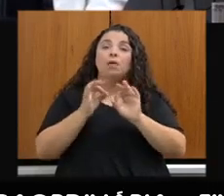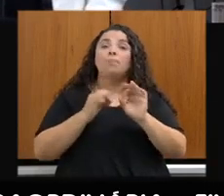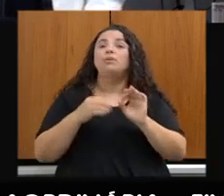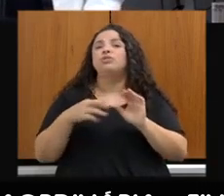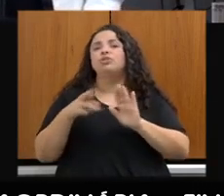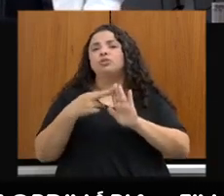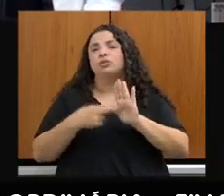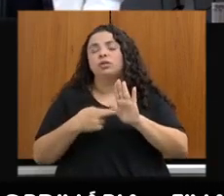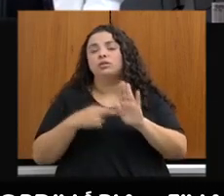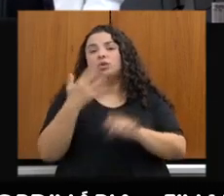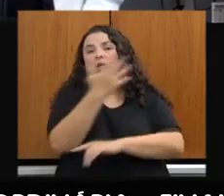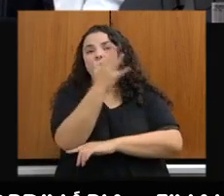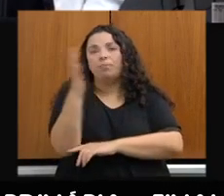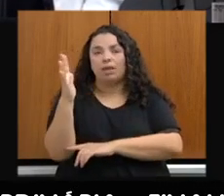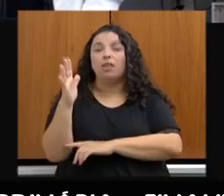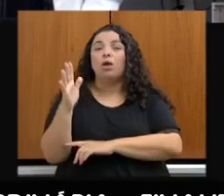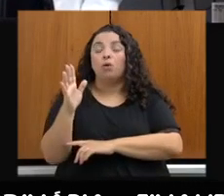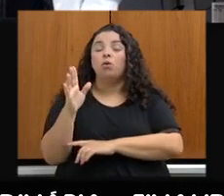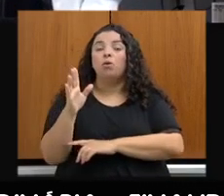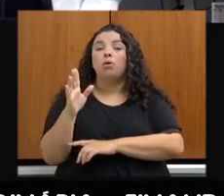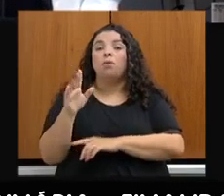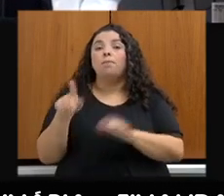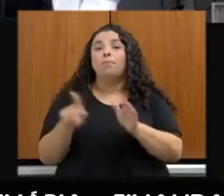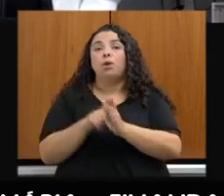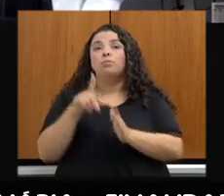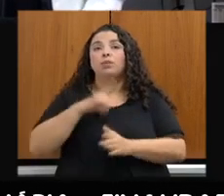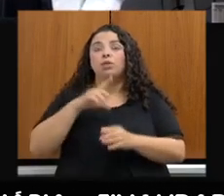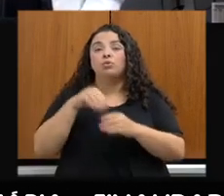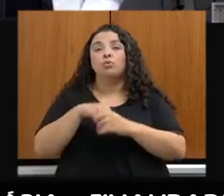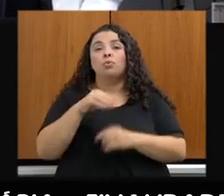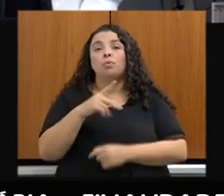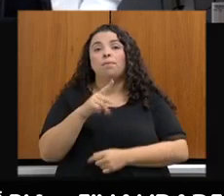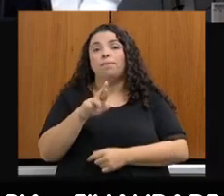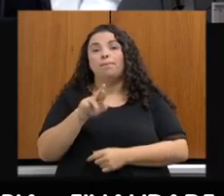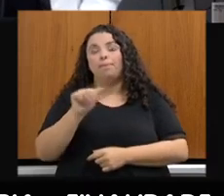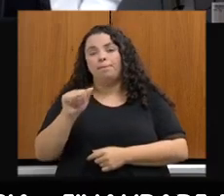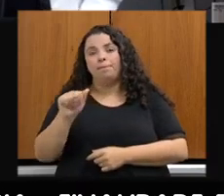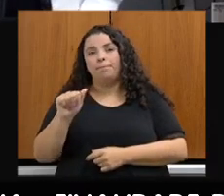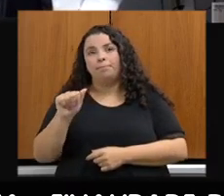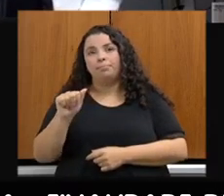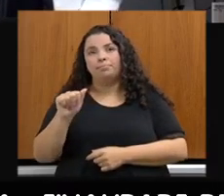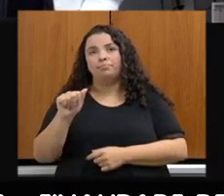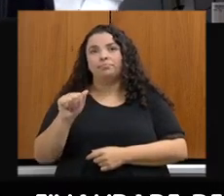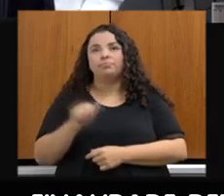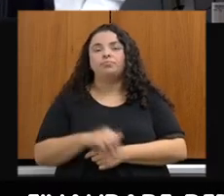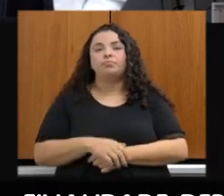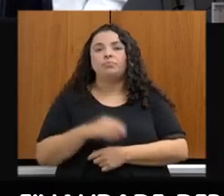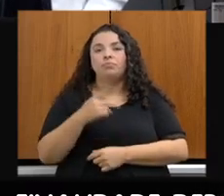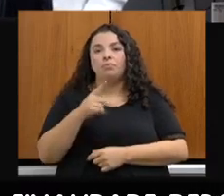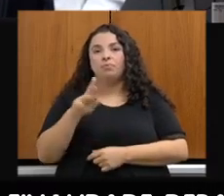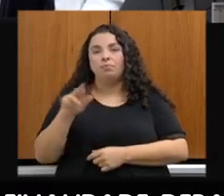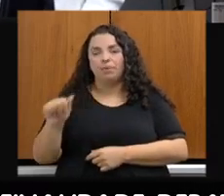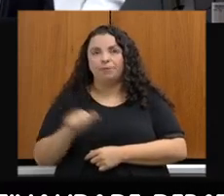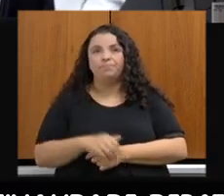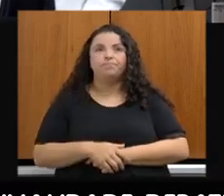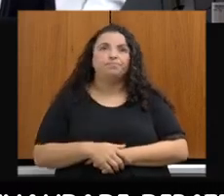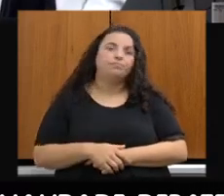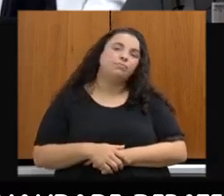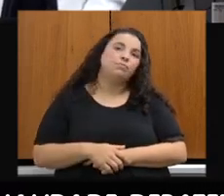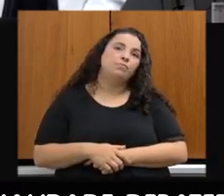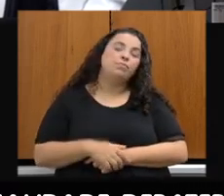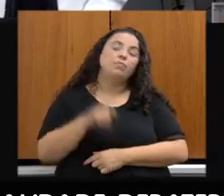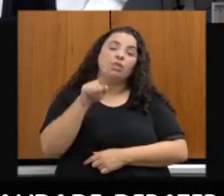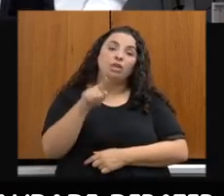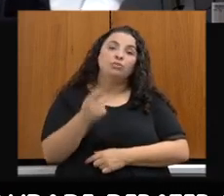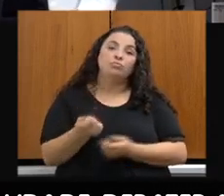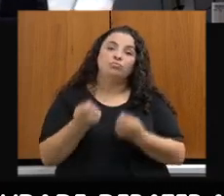do PRA. Por favor. Então, aqui nós deixamos detalhado. Pode passar. E isso nos traz resultados já